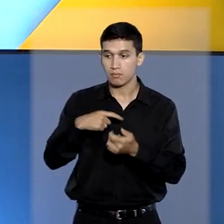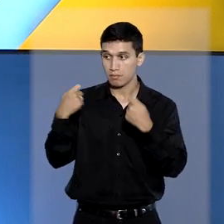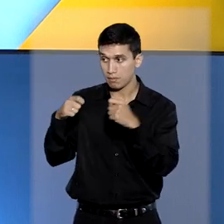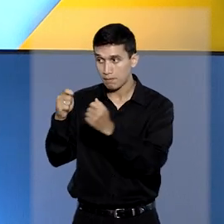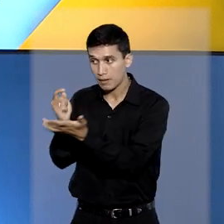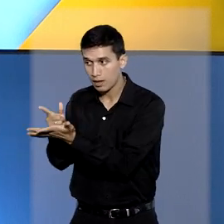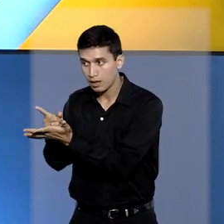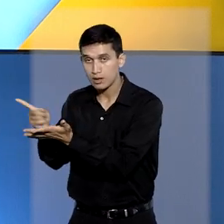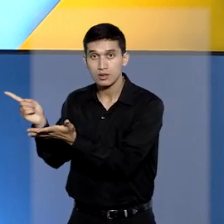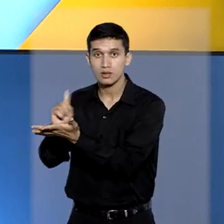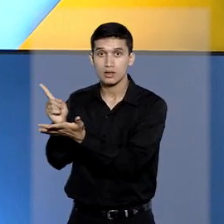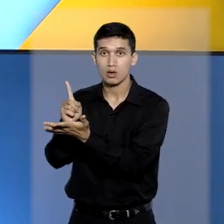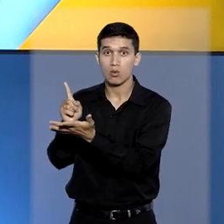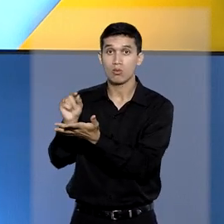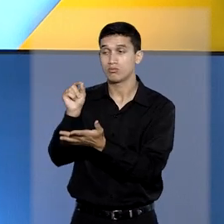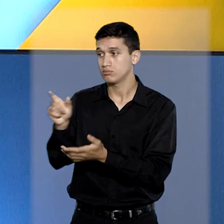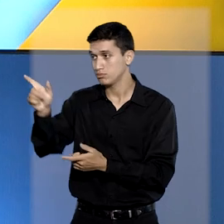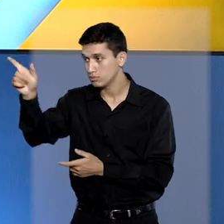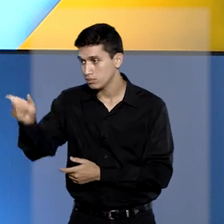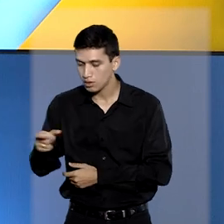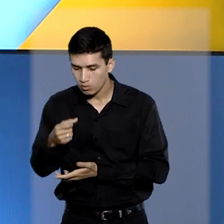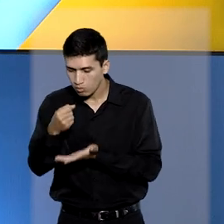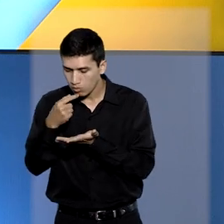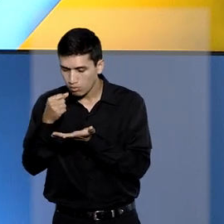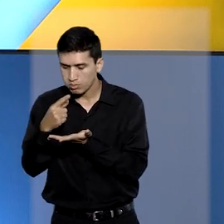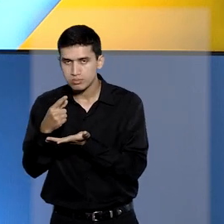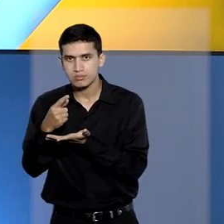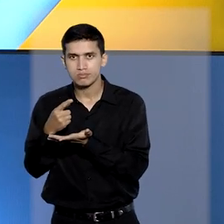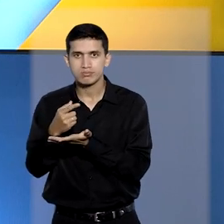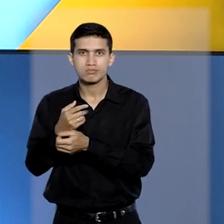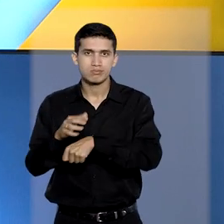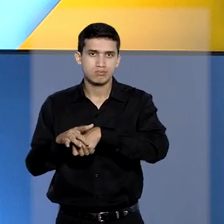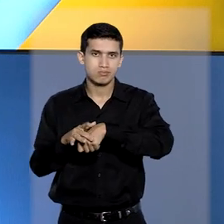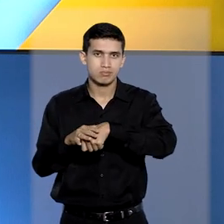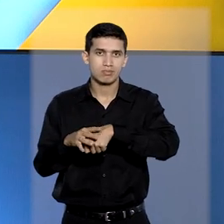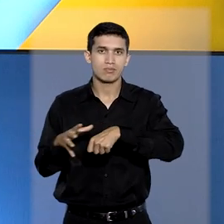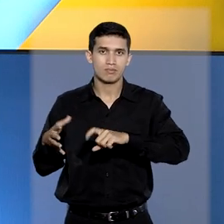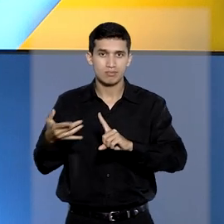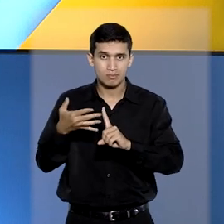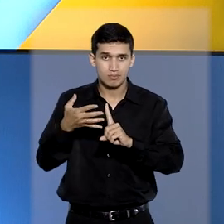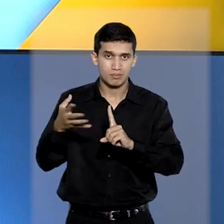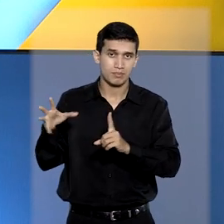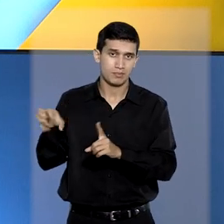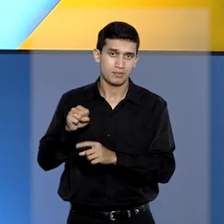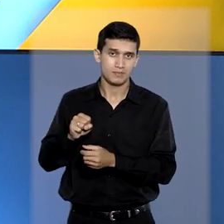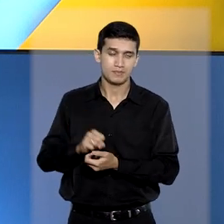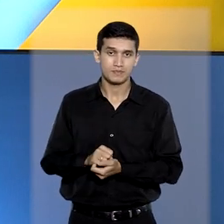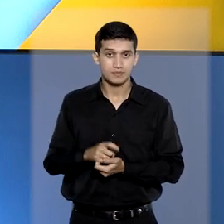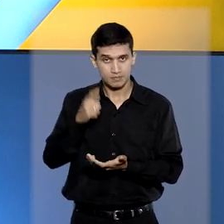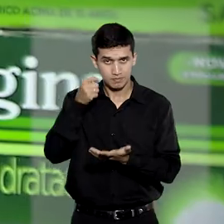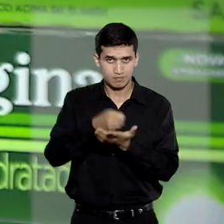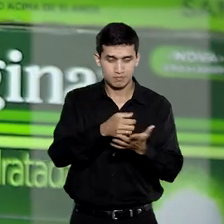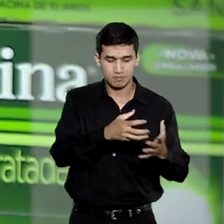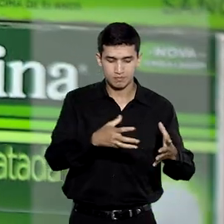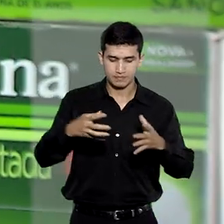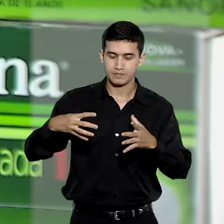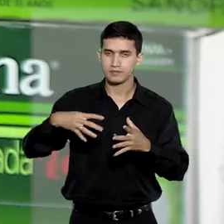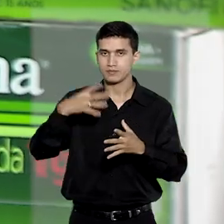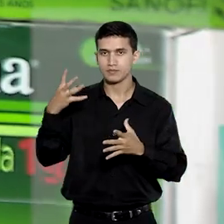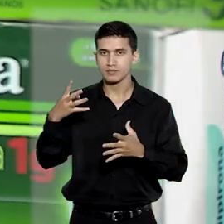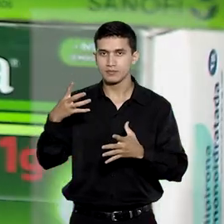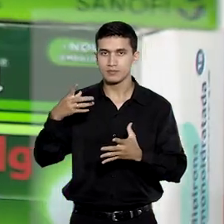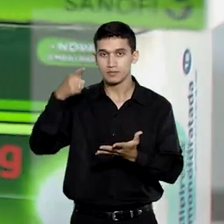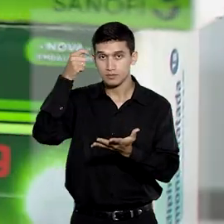consumidora que desenvolveu síndrome ao tomar novalgina. A decisão é da quarta turma. Em